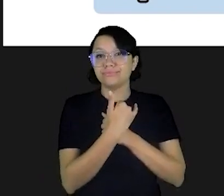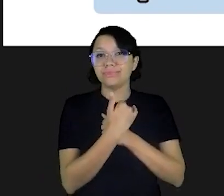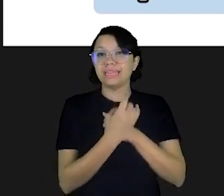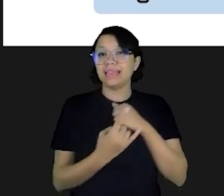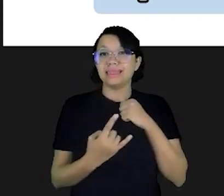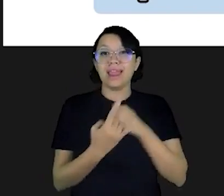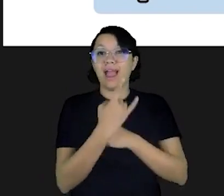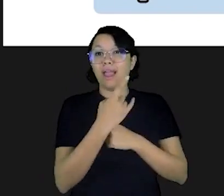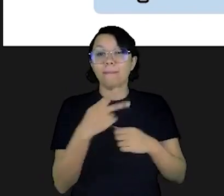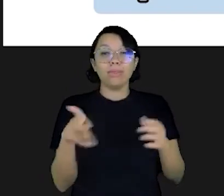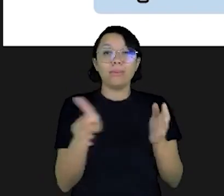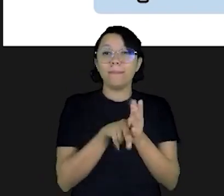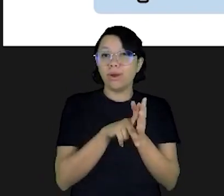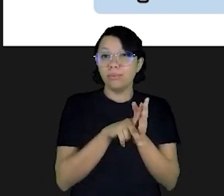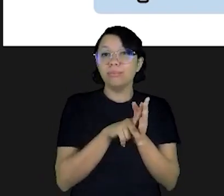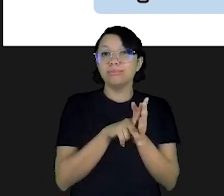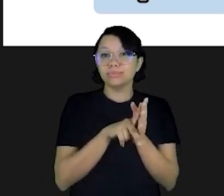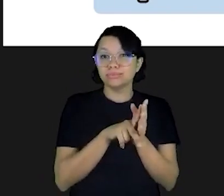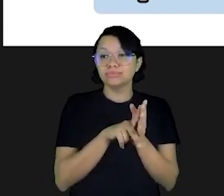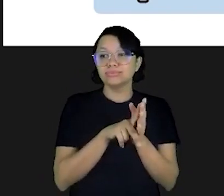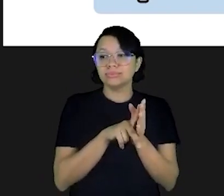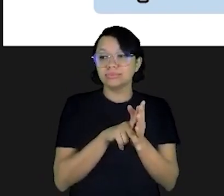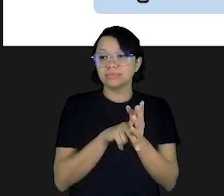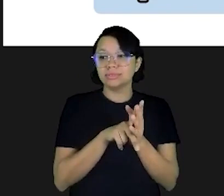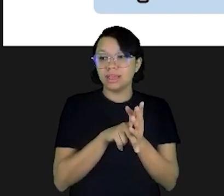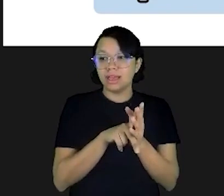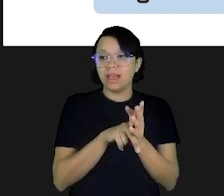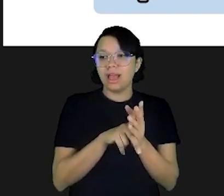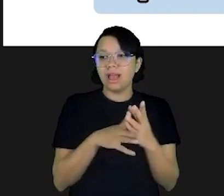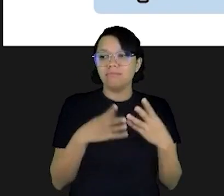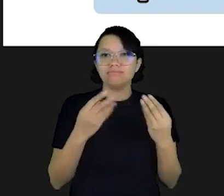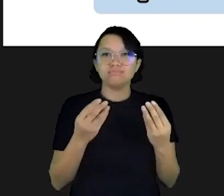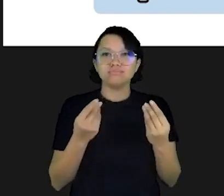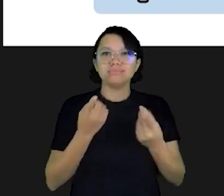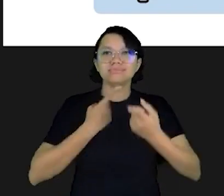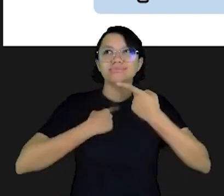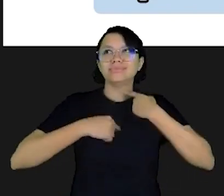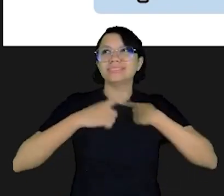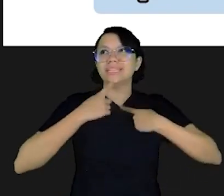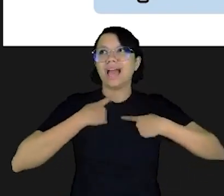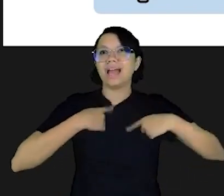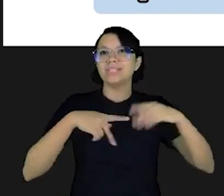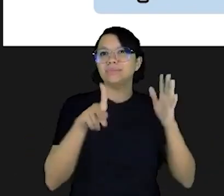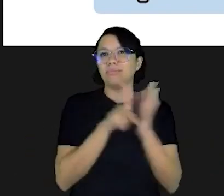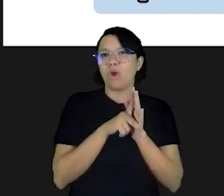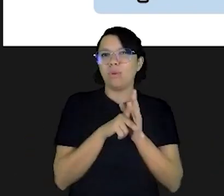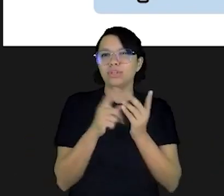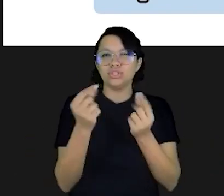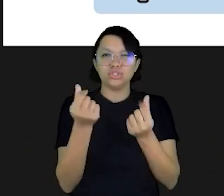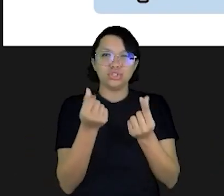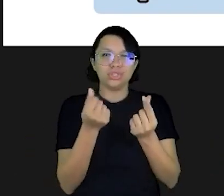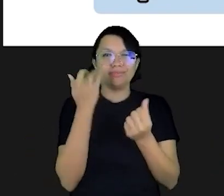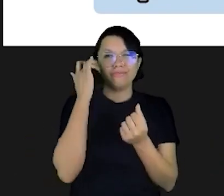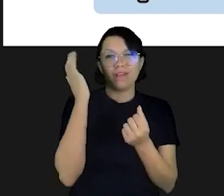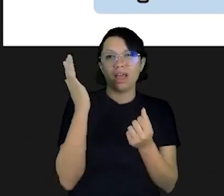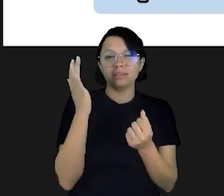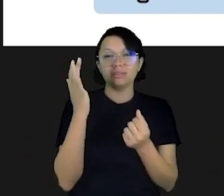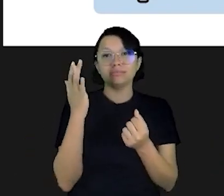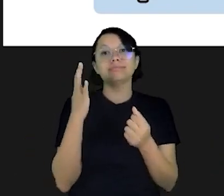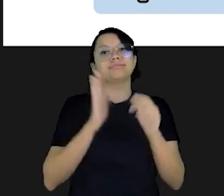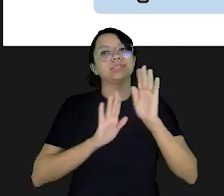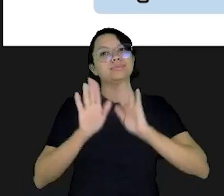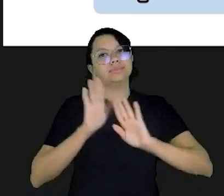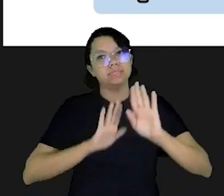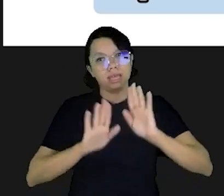pelo seu próprio excesso de vontade de ganhar dinheiro fácil. A precisa ter